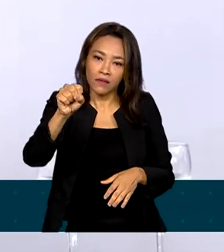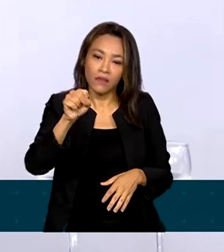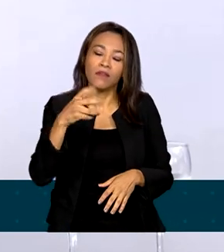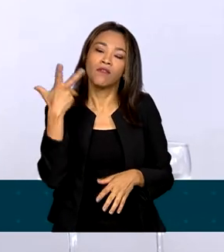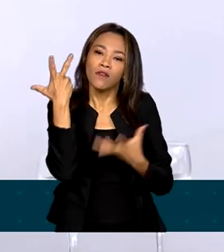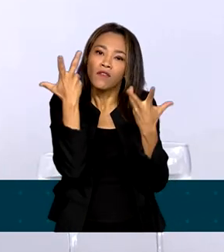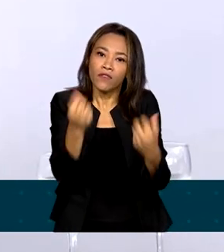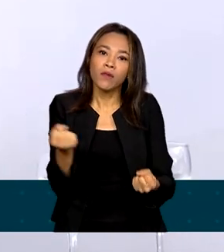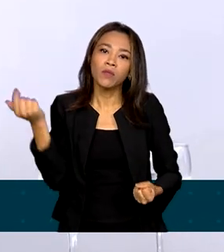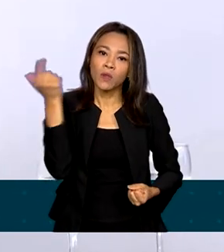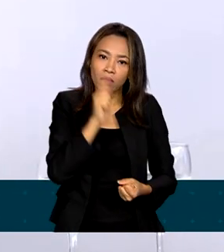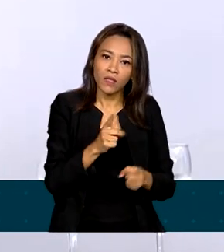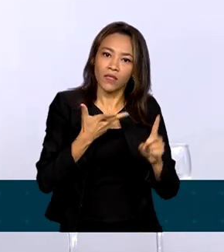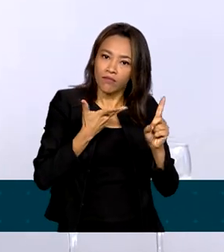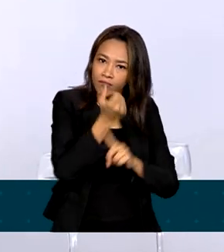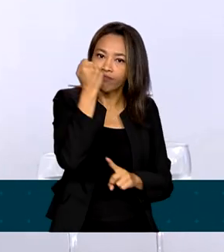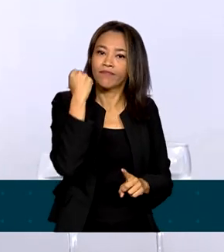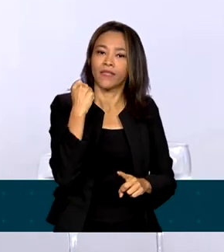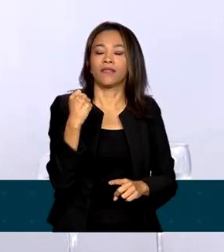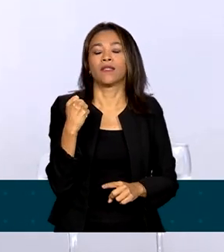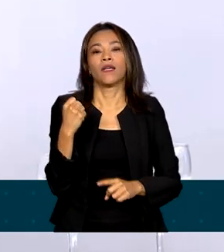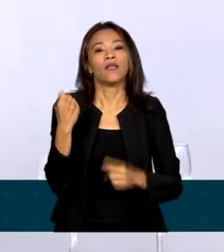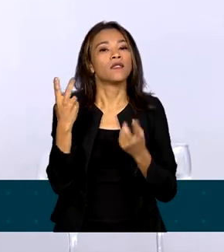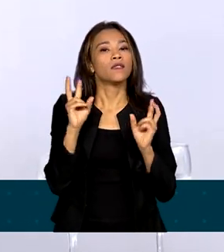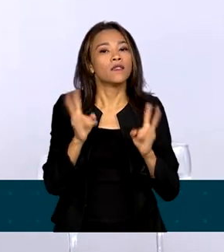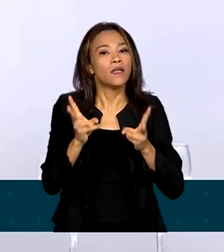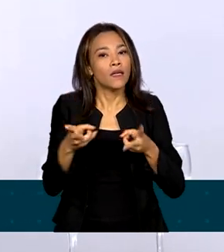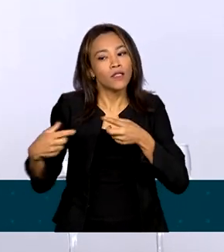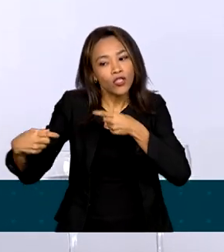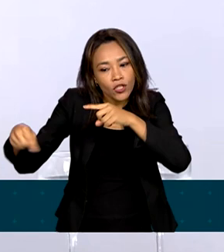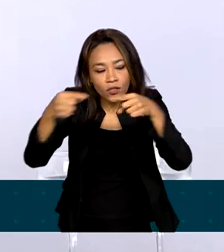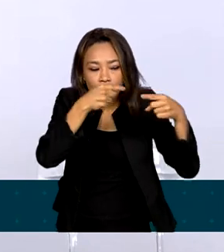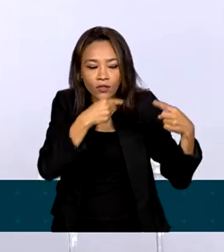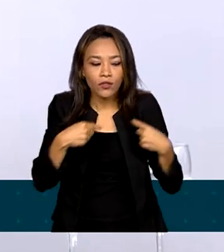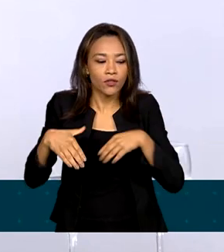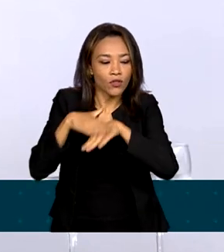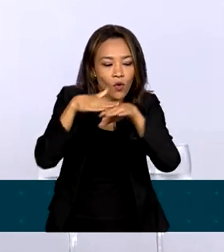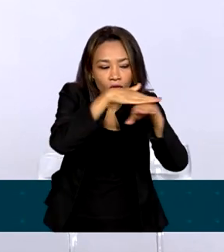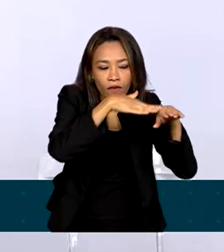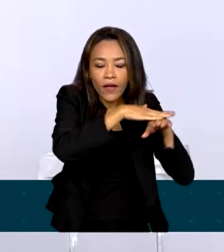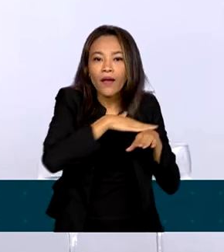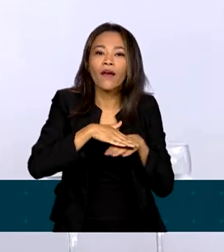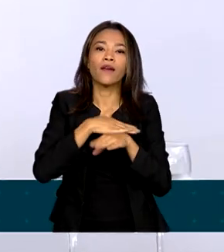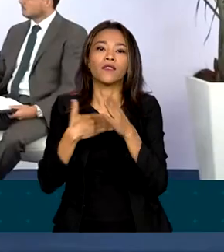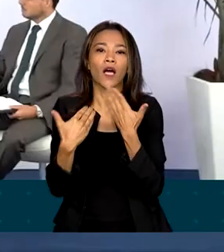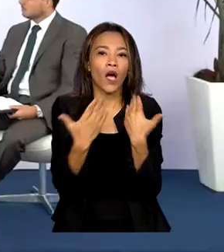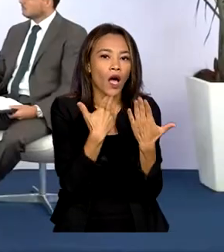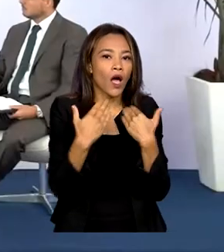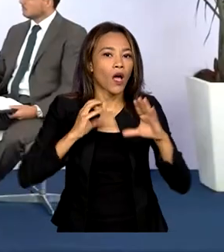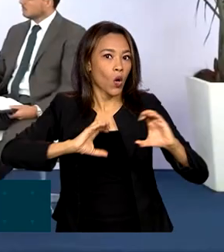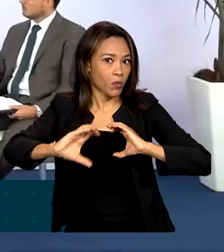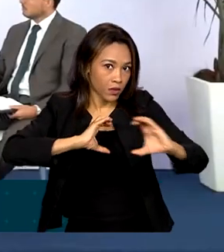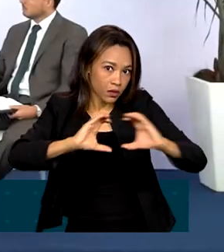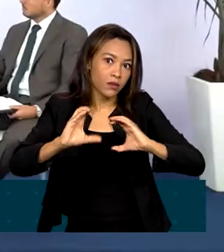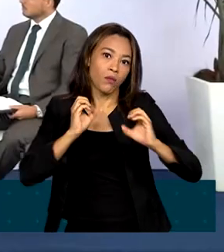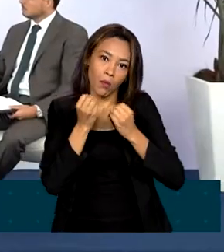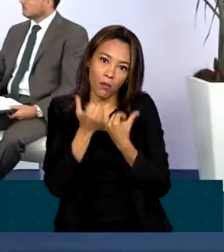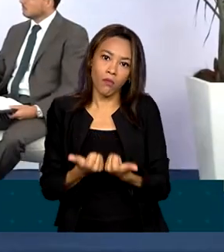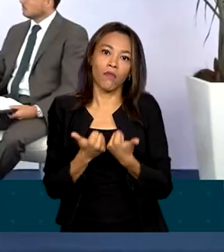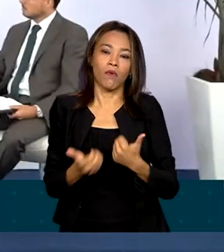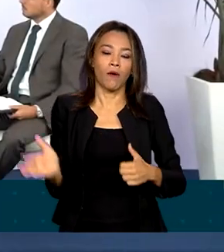vencendo essas resistências, com diálogo, com transparência, com boa comunicação. O ministro tem